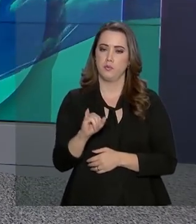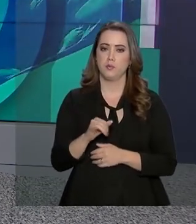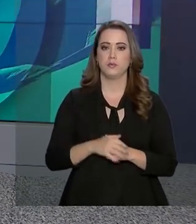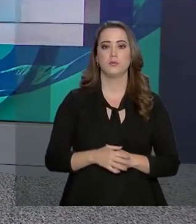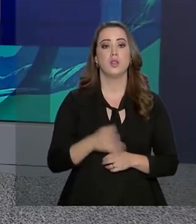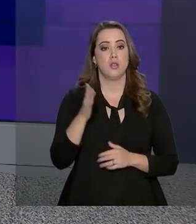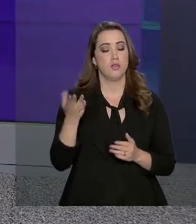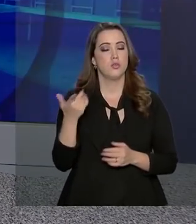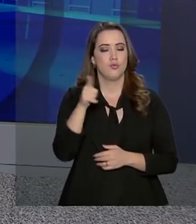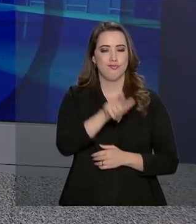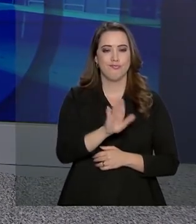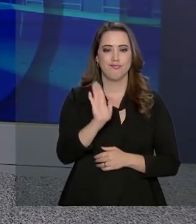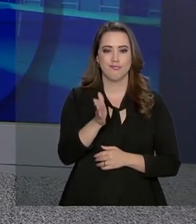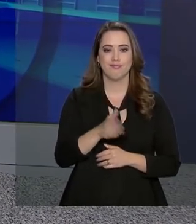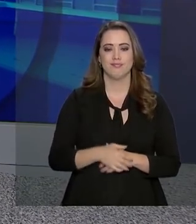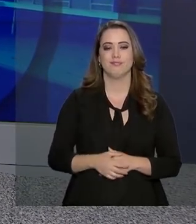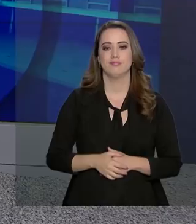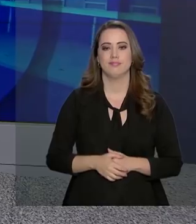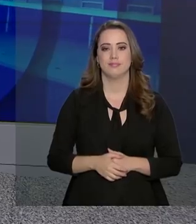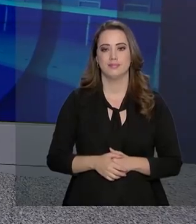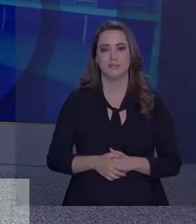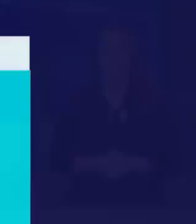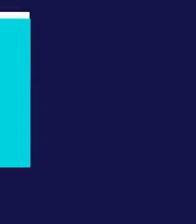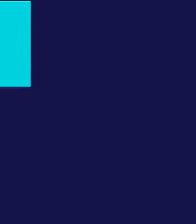Prouni. A gente volta já já.